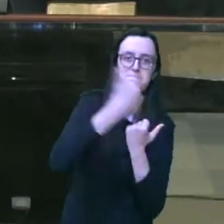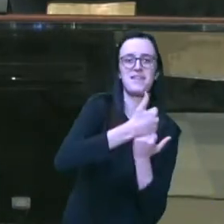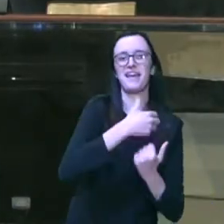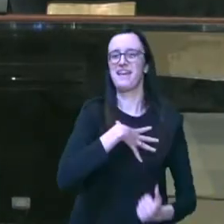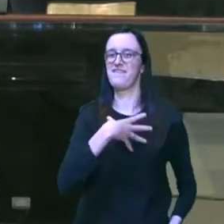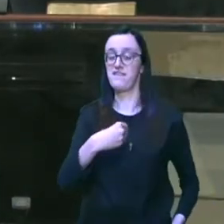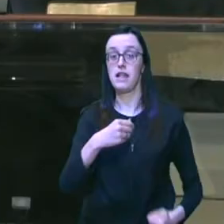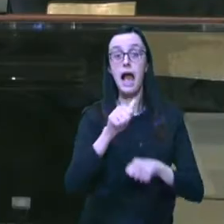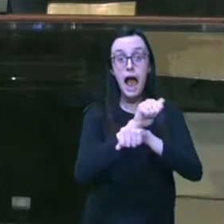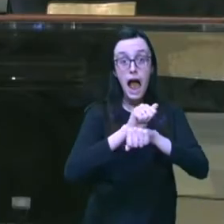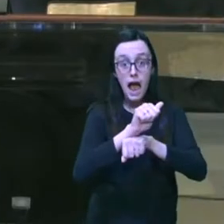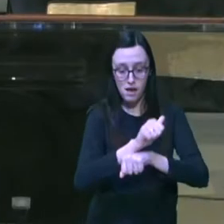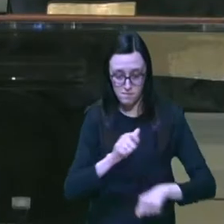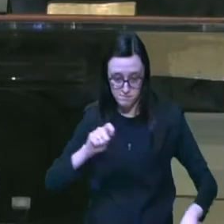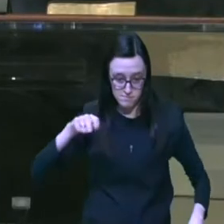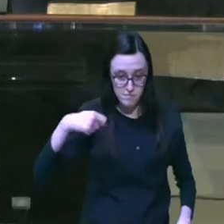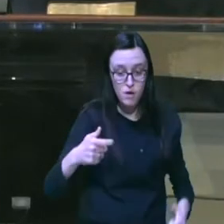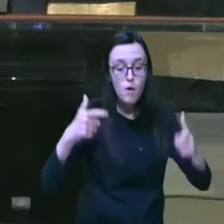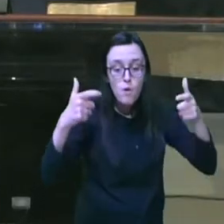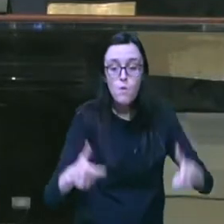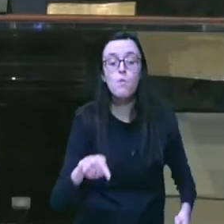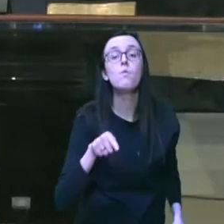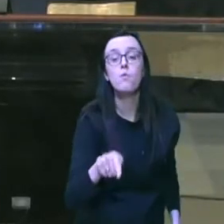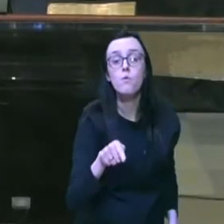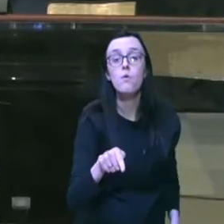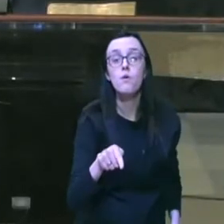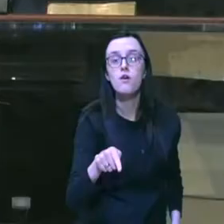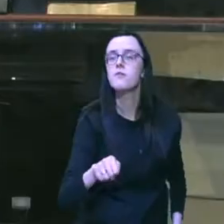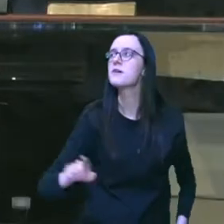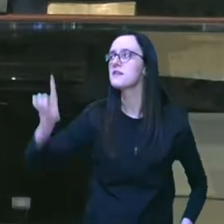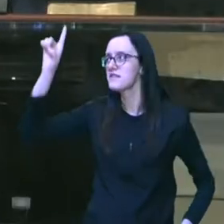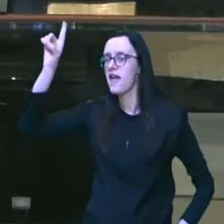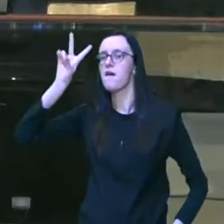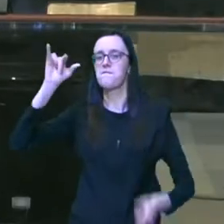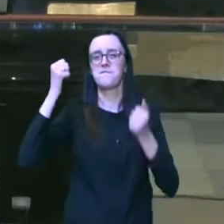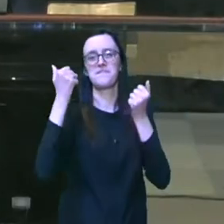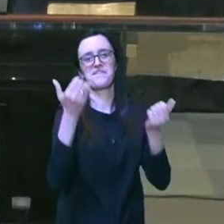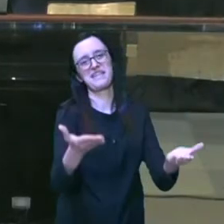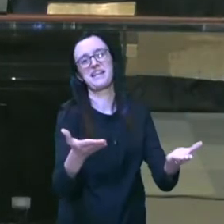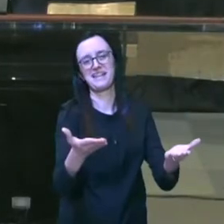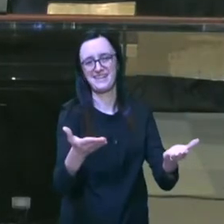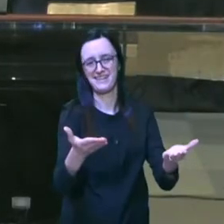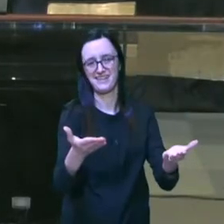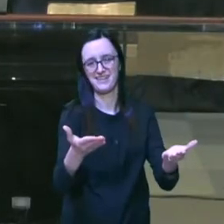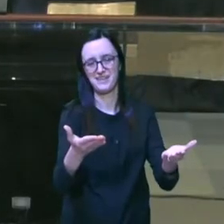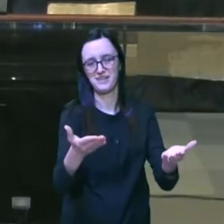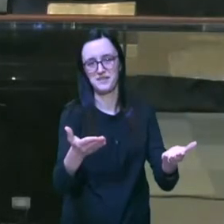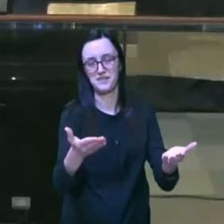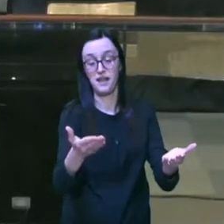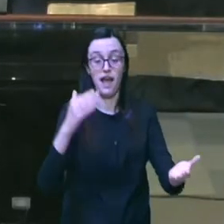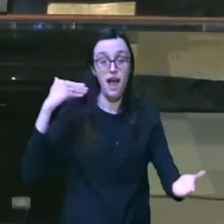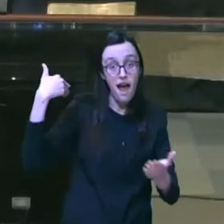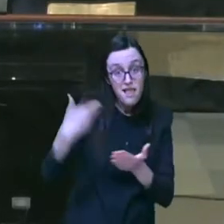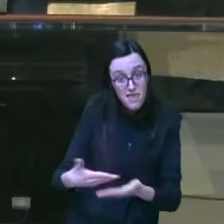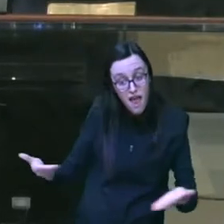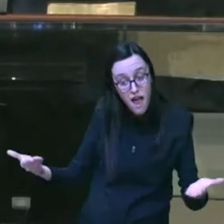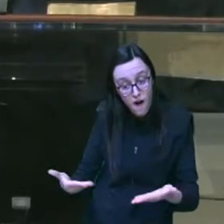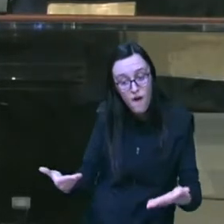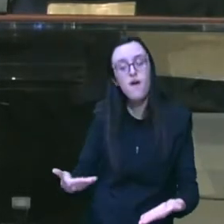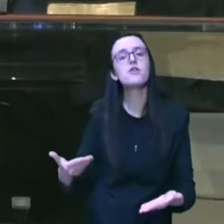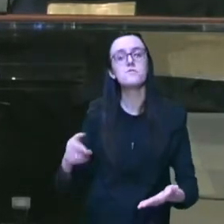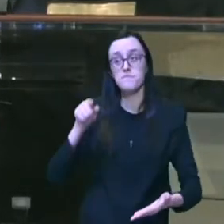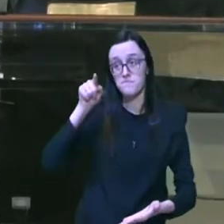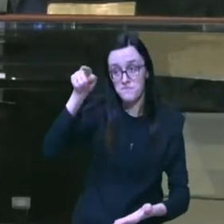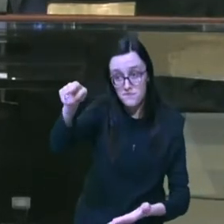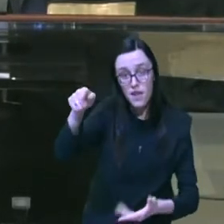Abraão deu aquele lugar o nome de o Senhor proverá por isso até hoje se diz no